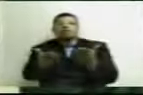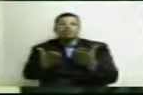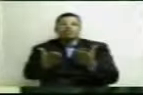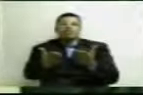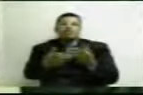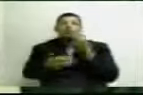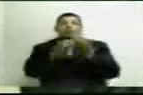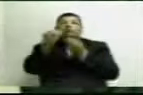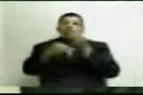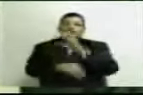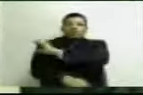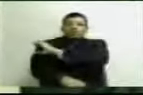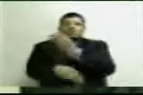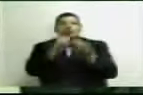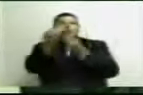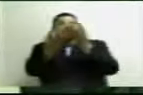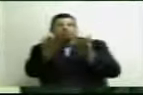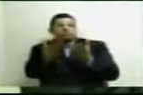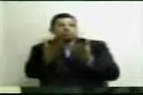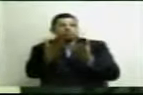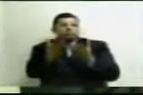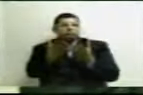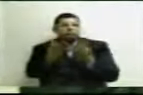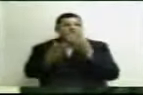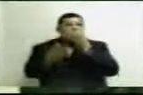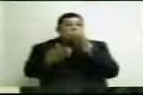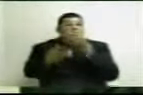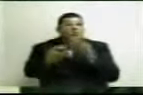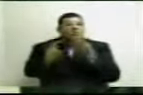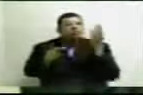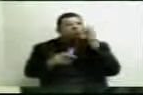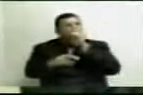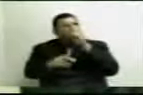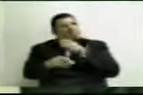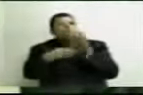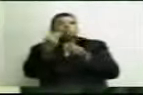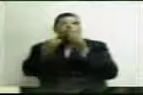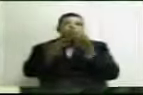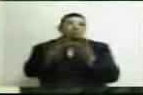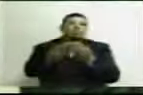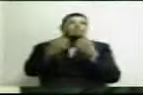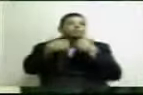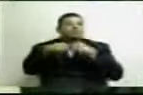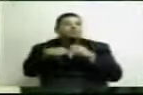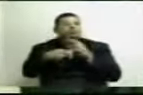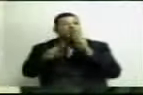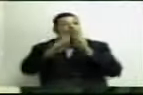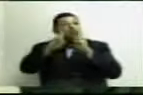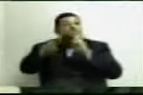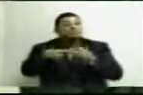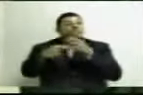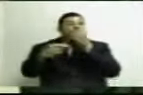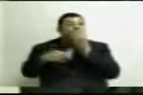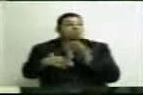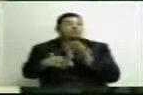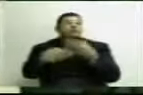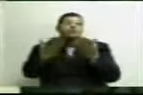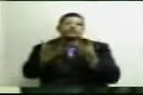Em que ficou a comissão? A comissão sugeriu ao governo, a comissão, então nós precisamos dar uma resposta